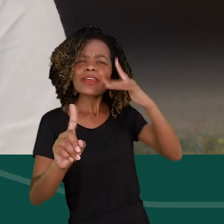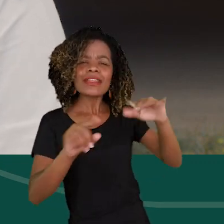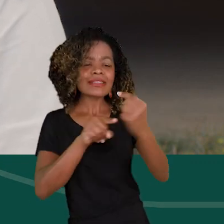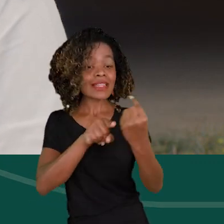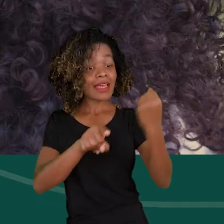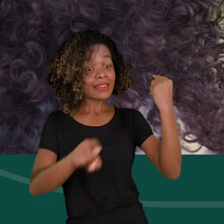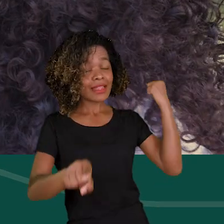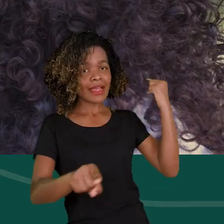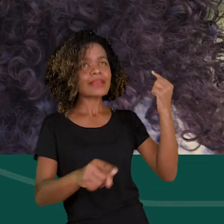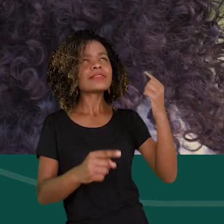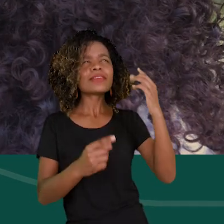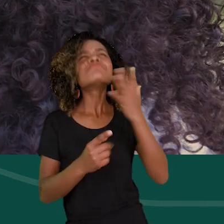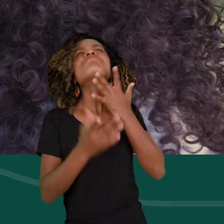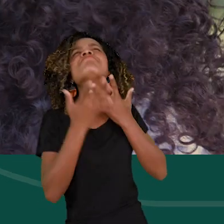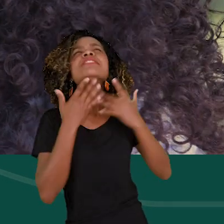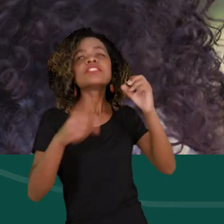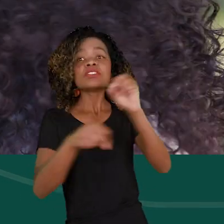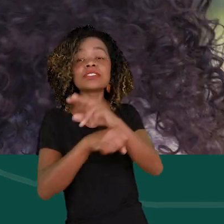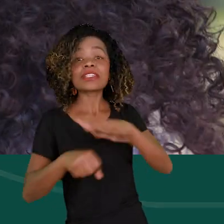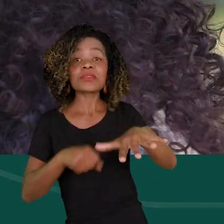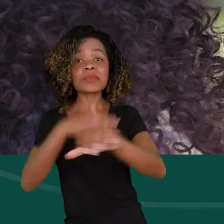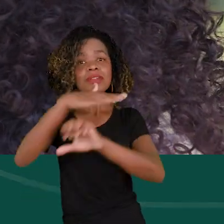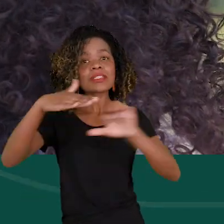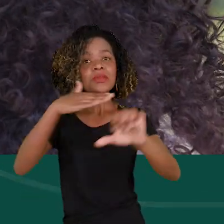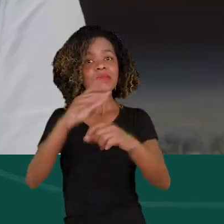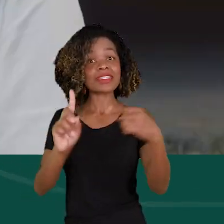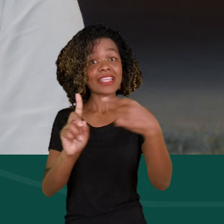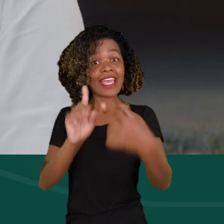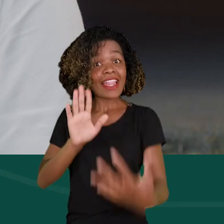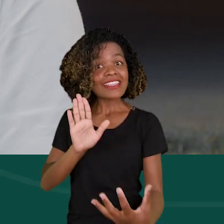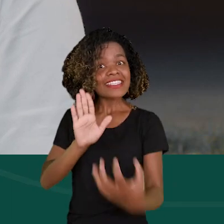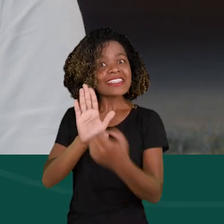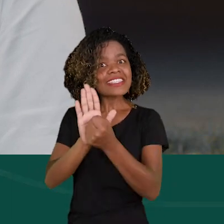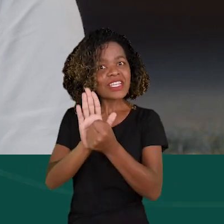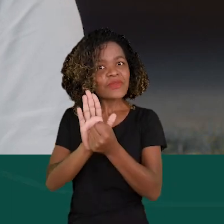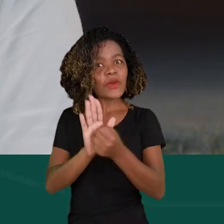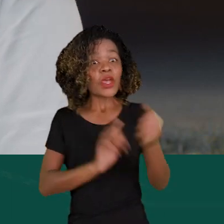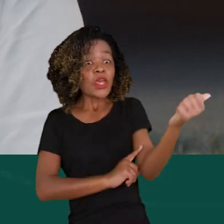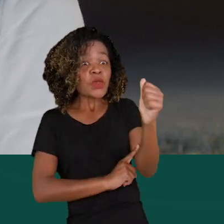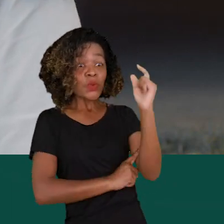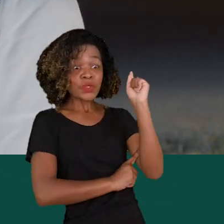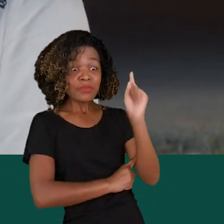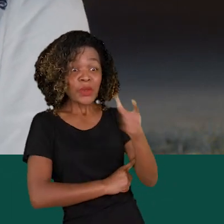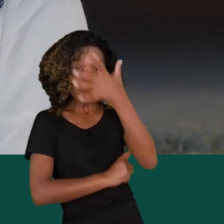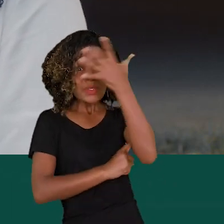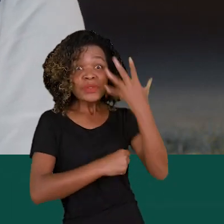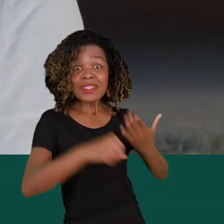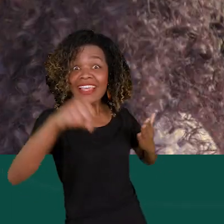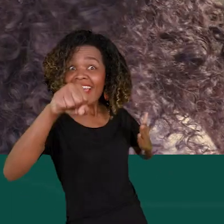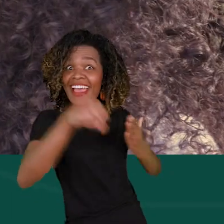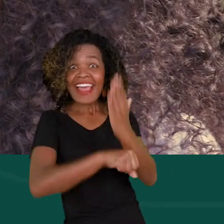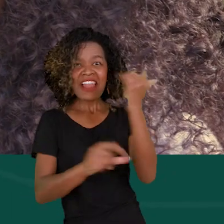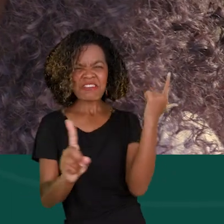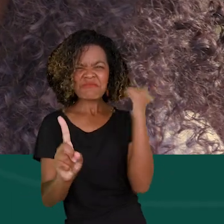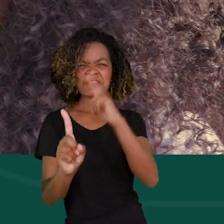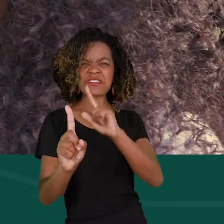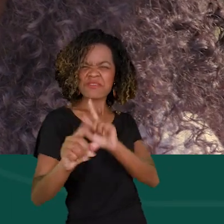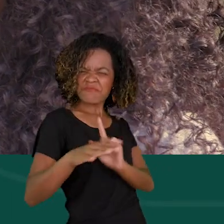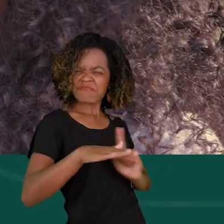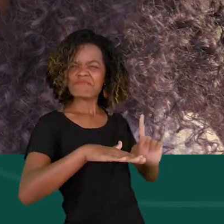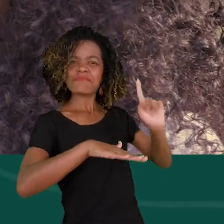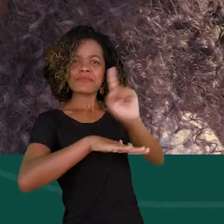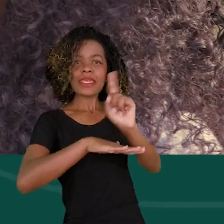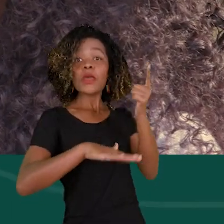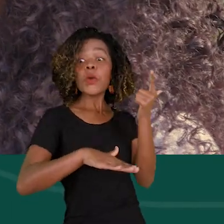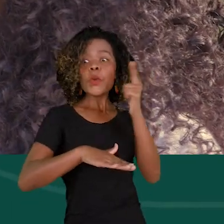corporativo. Então eu me inscrevi e dentre 11 mil inscritos eu passei e eu toquei. Quando eu cheguei aqui